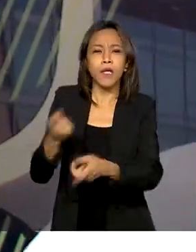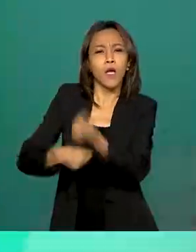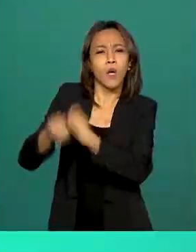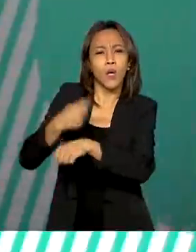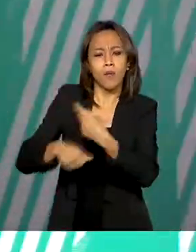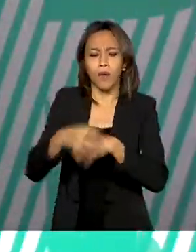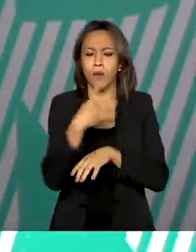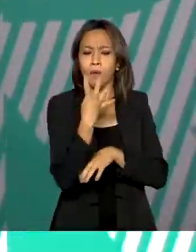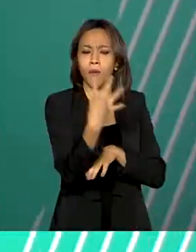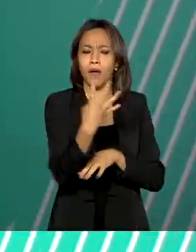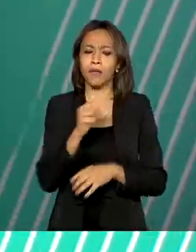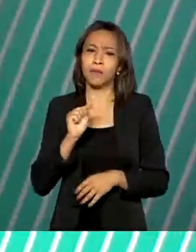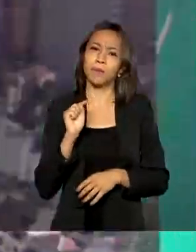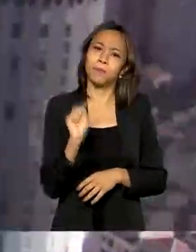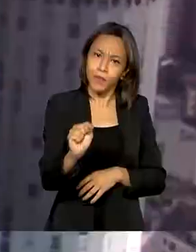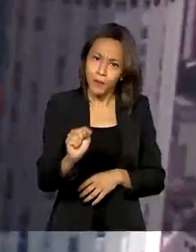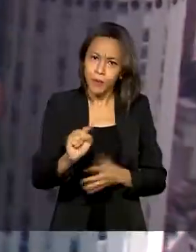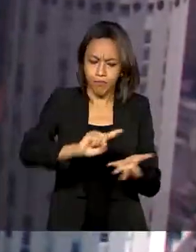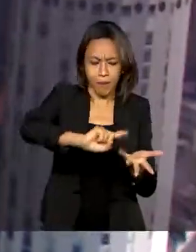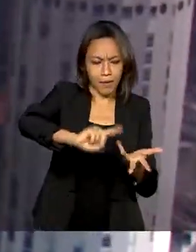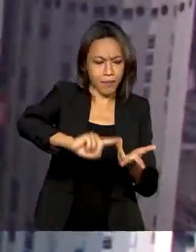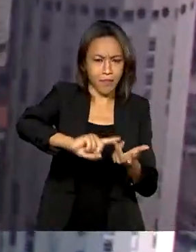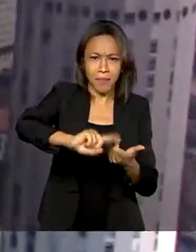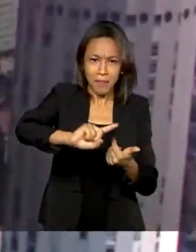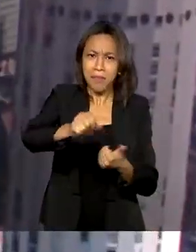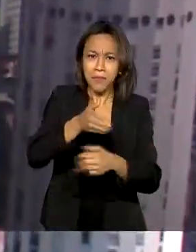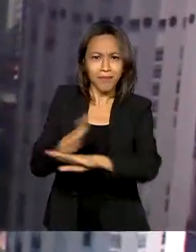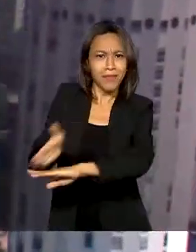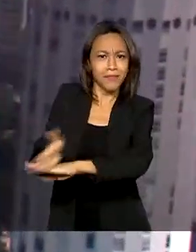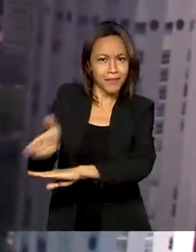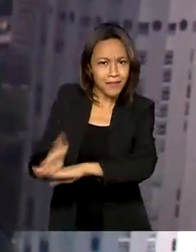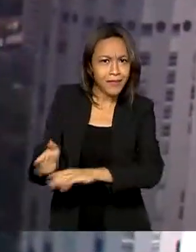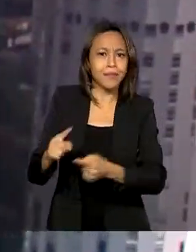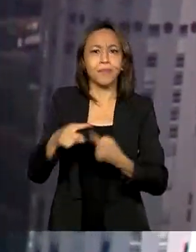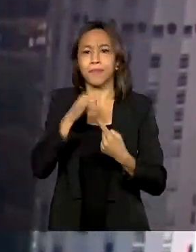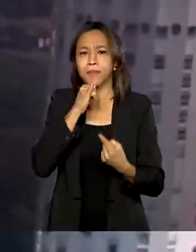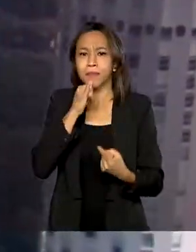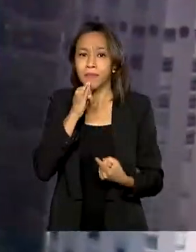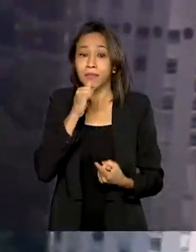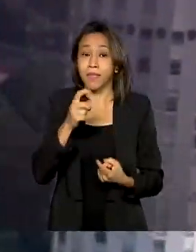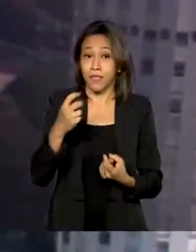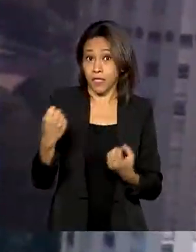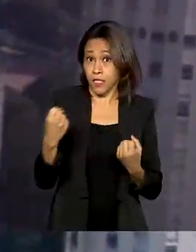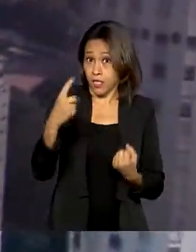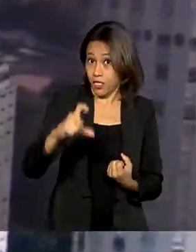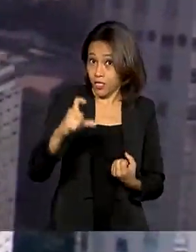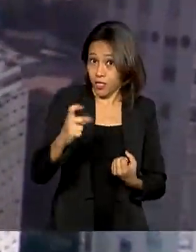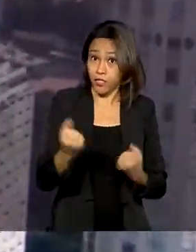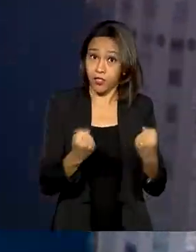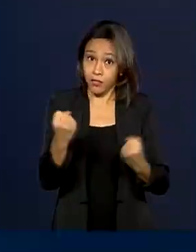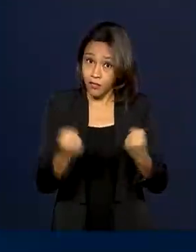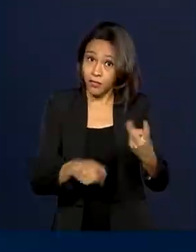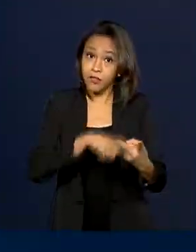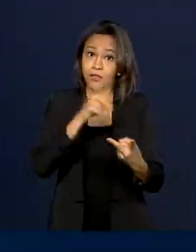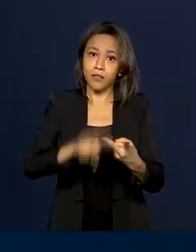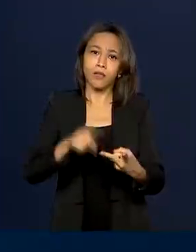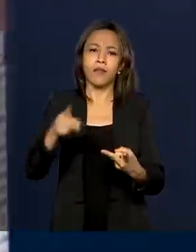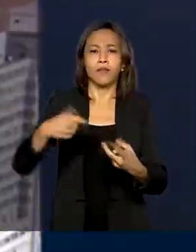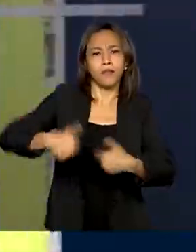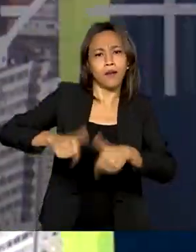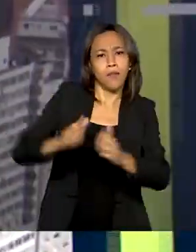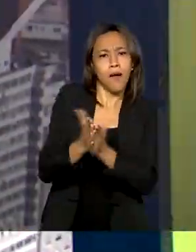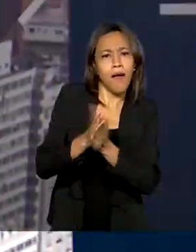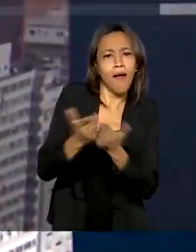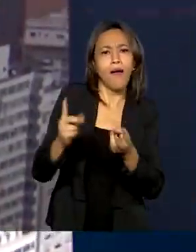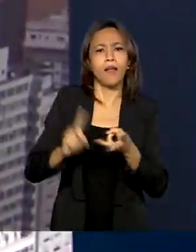4 mil serviços disponíveis para os cidadãos, como a carteira digital de trânsito, a carteira de trabalho digital e